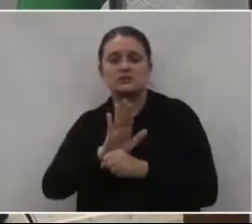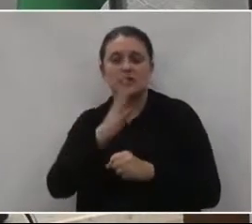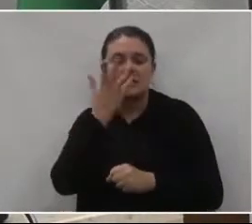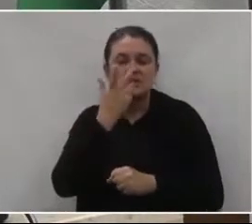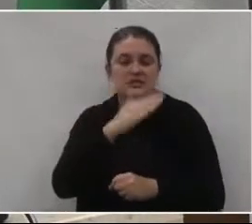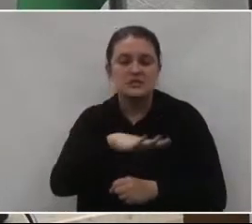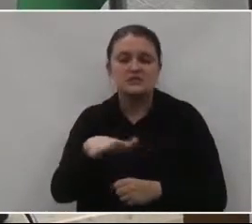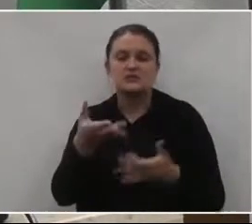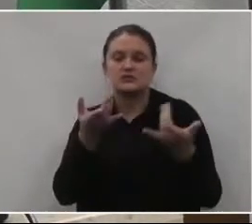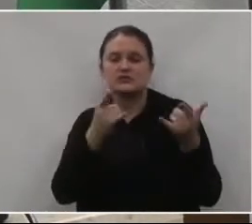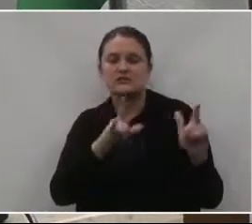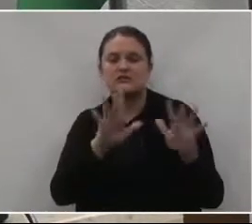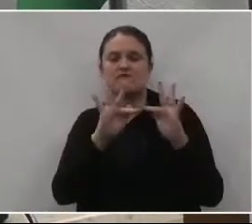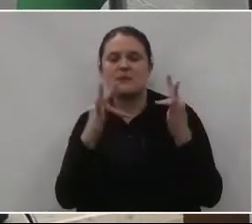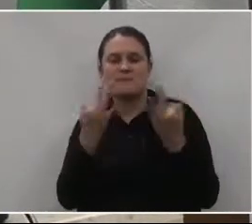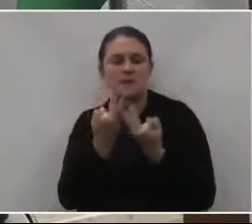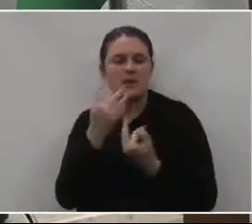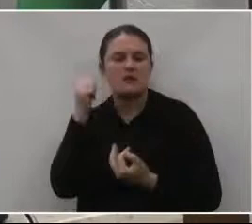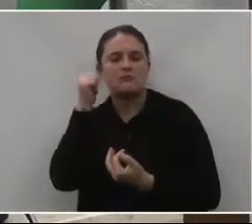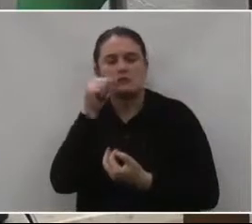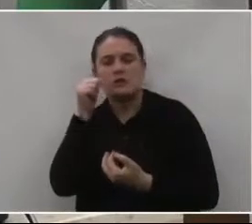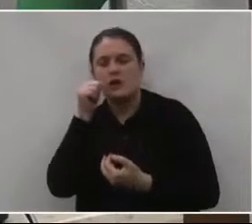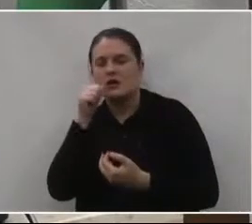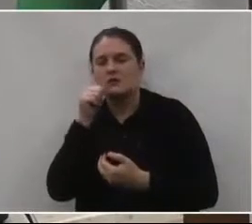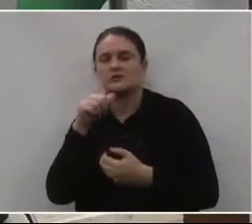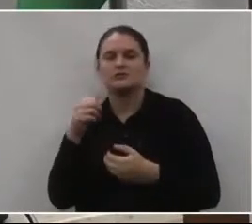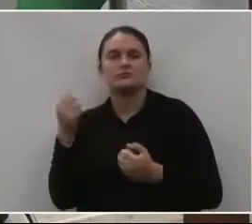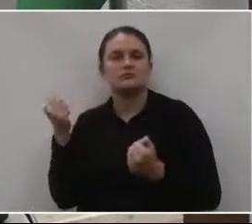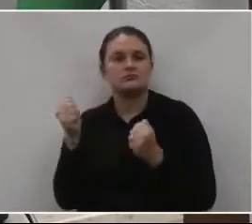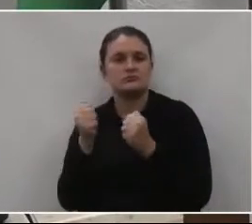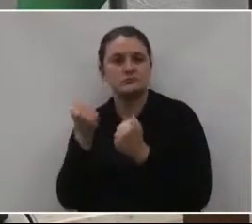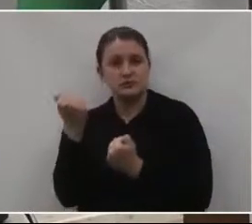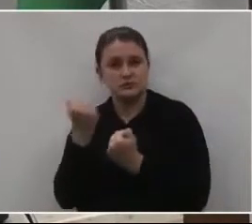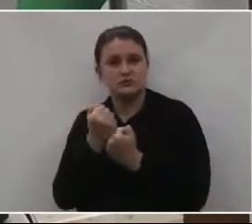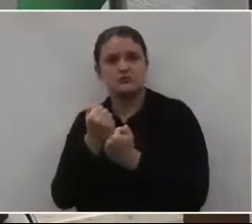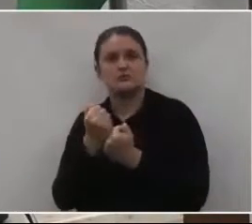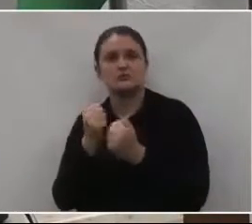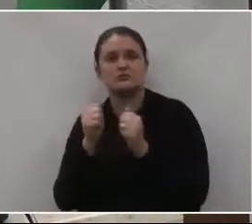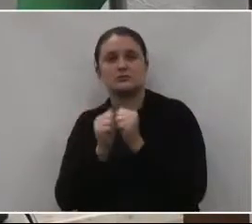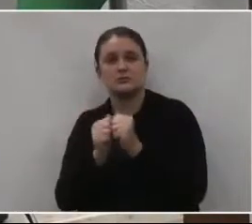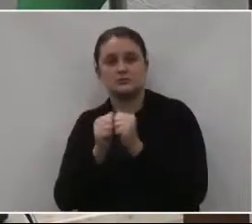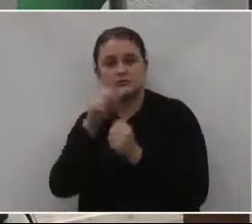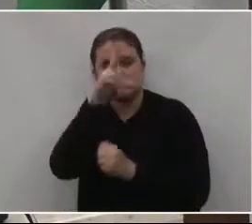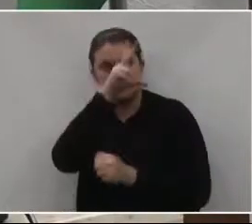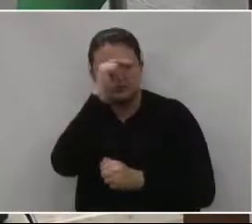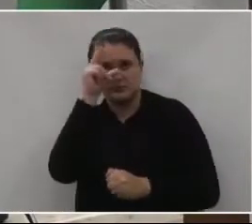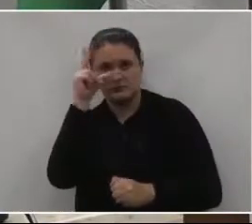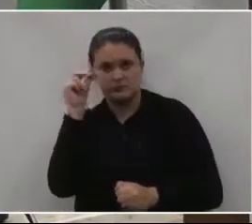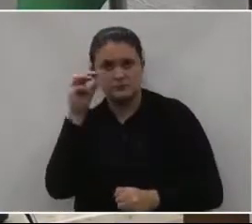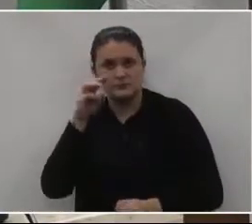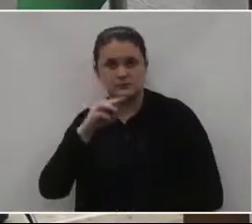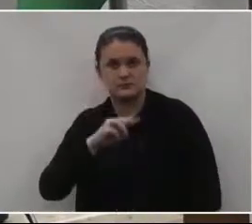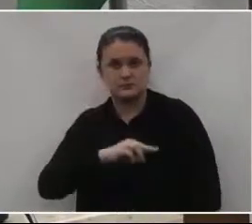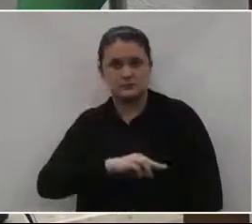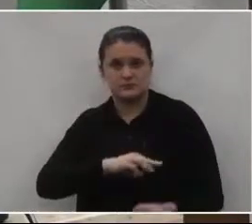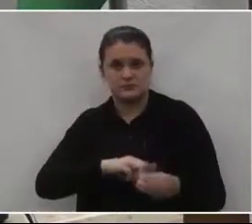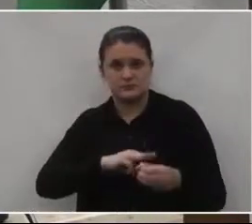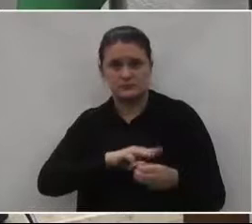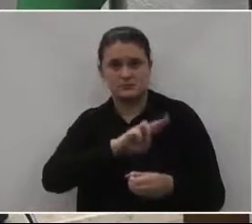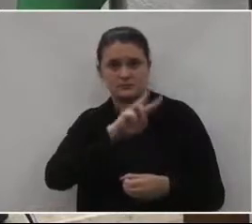à frente desse trabalho, na parceria com a Prefeitura Municipal de União da Vitória e também com a Prefeitura Municipal de